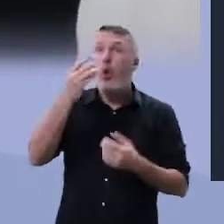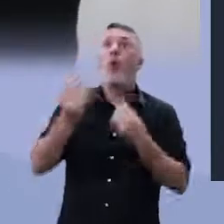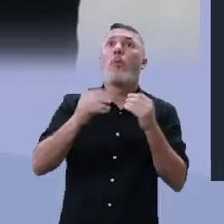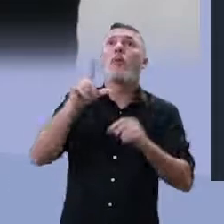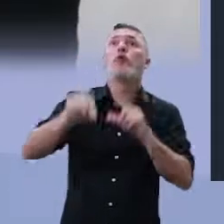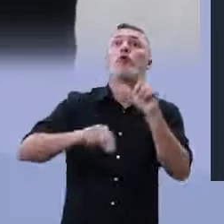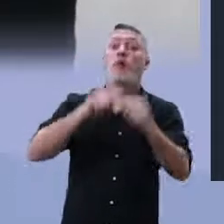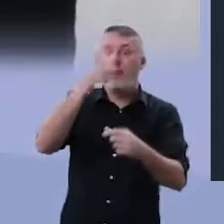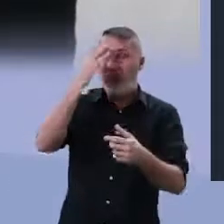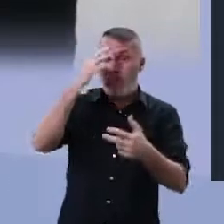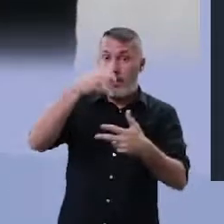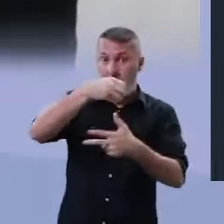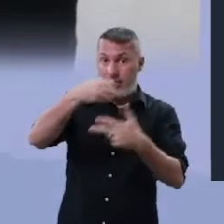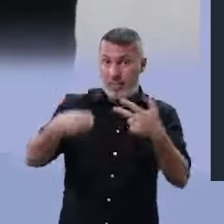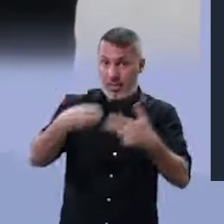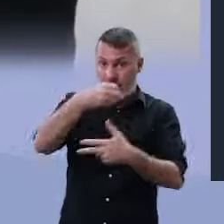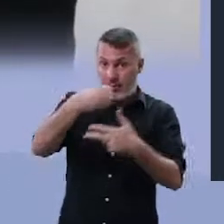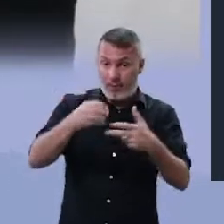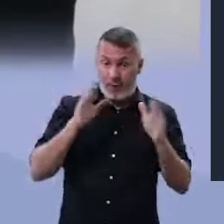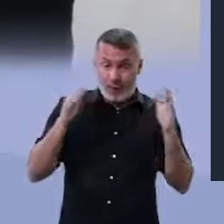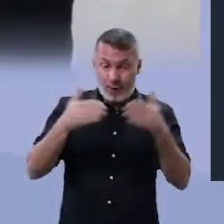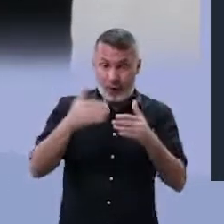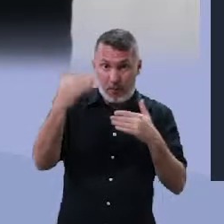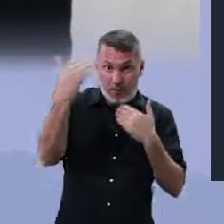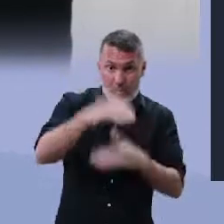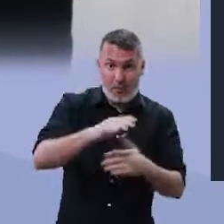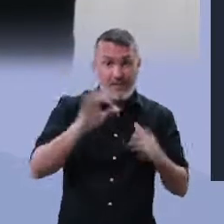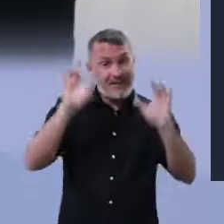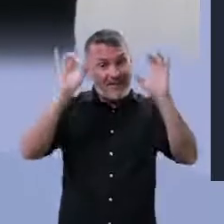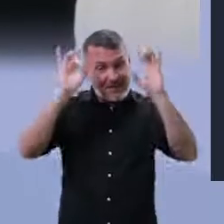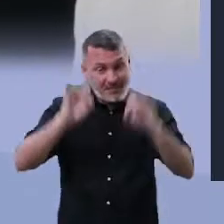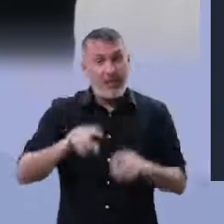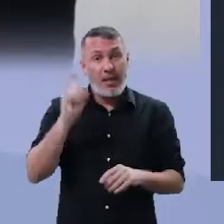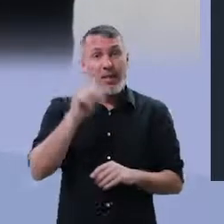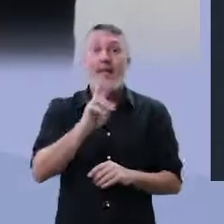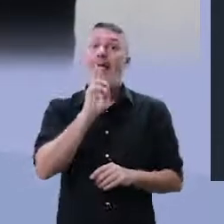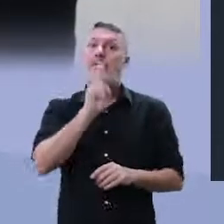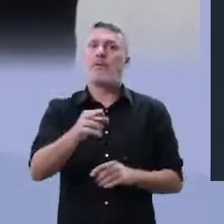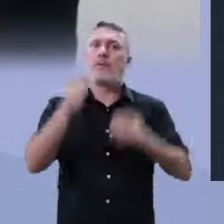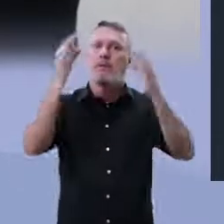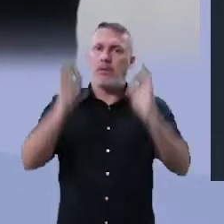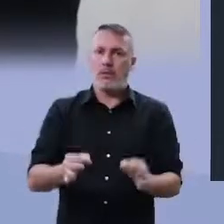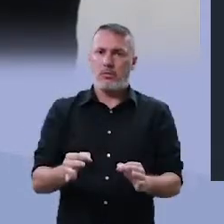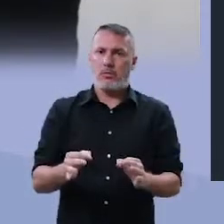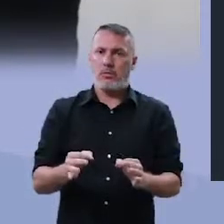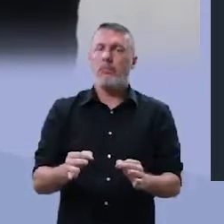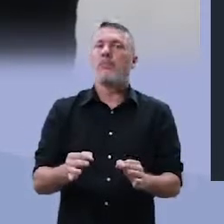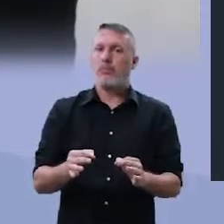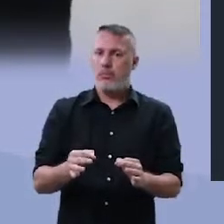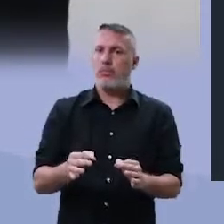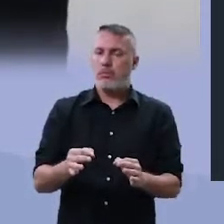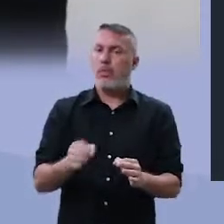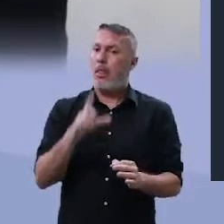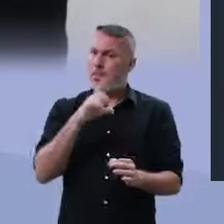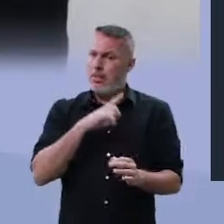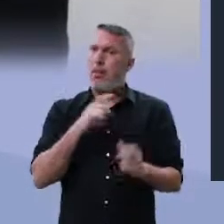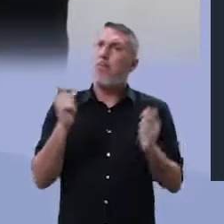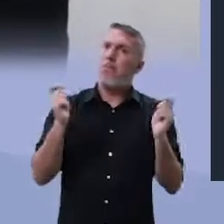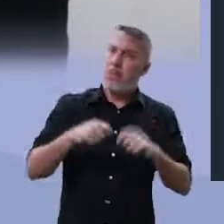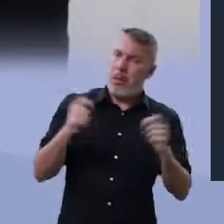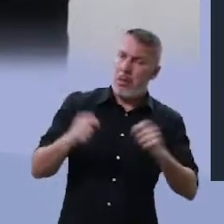Lembre-se de que o Enem trabalha exclusivamente com a resposta ideal. Há